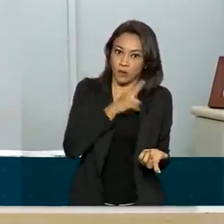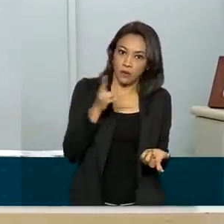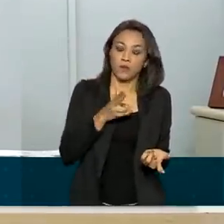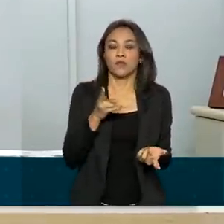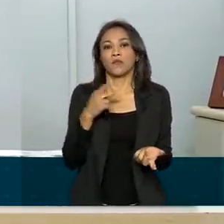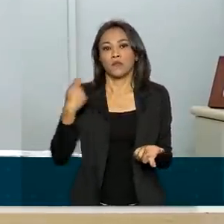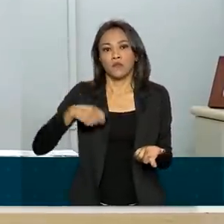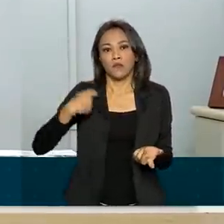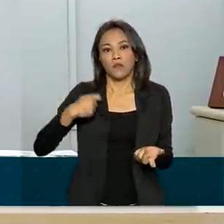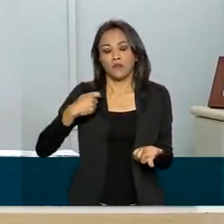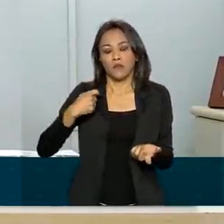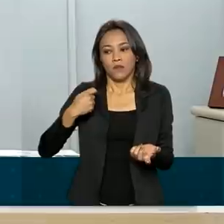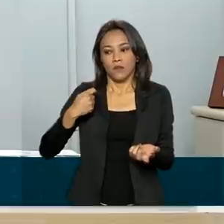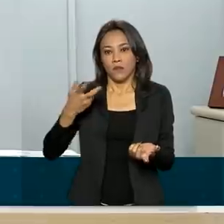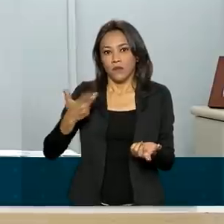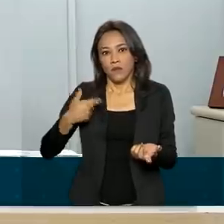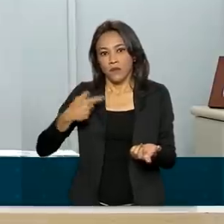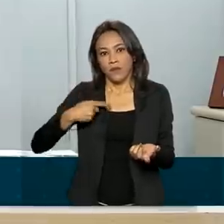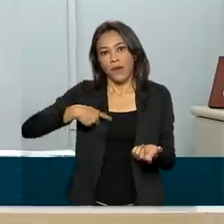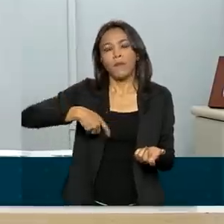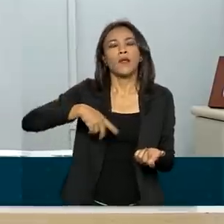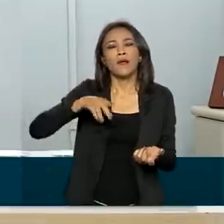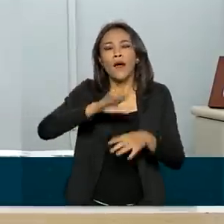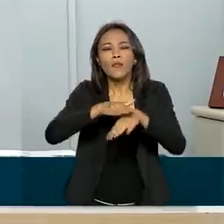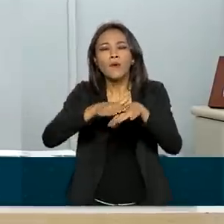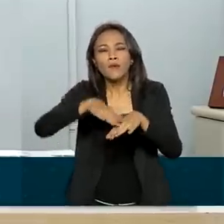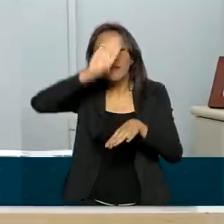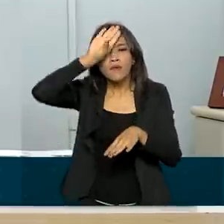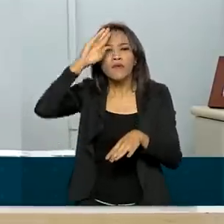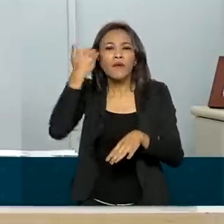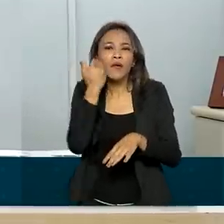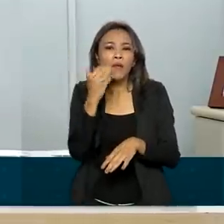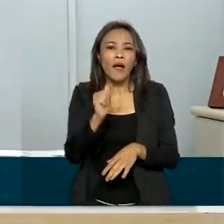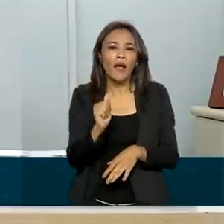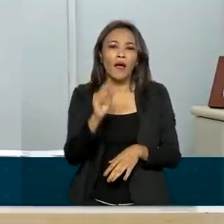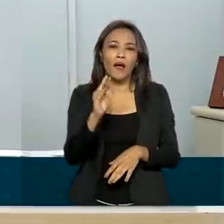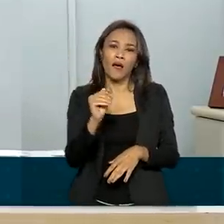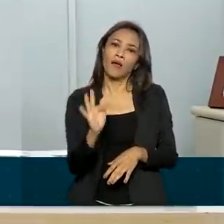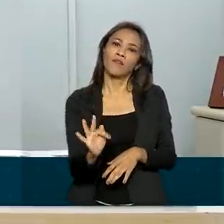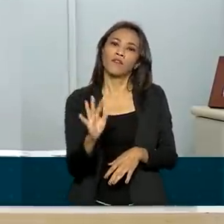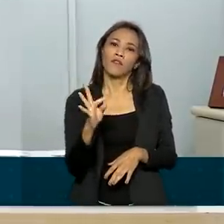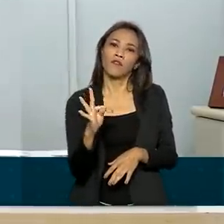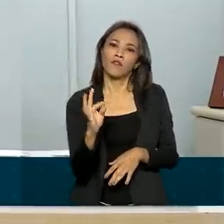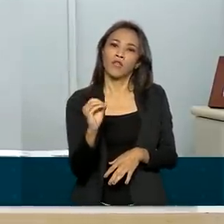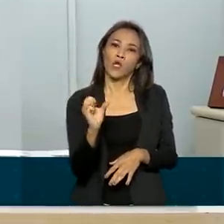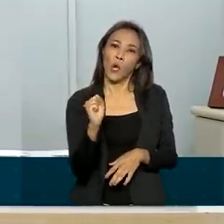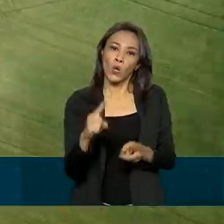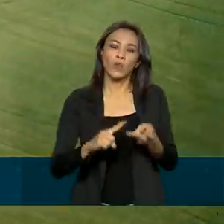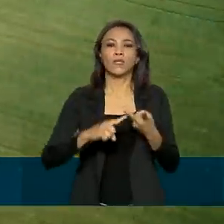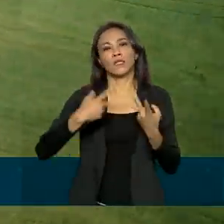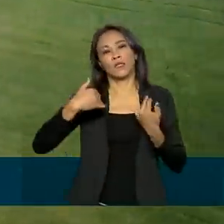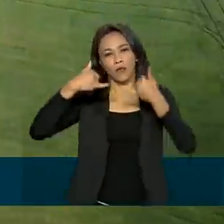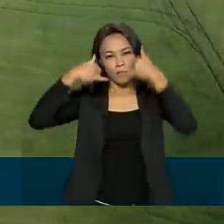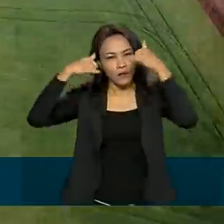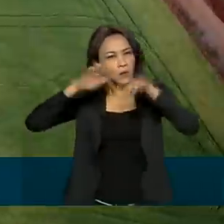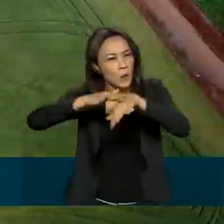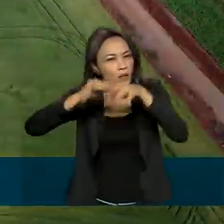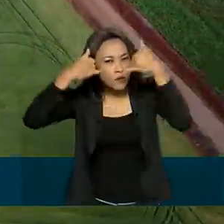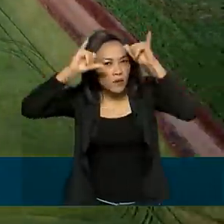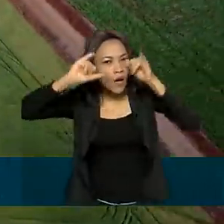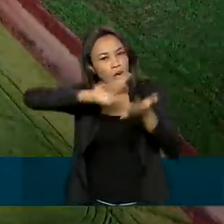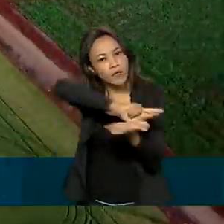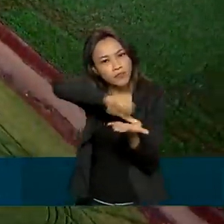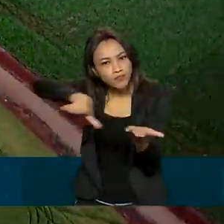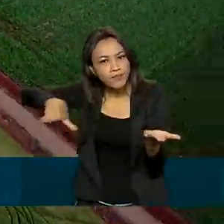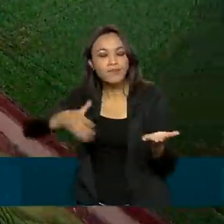suspeitas de febre aftosa, suspeitas de casos de vaca louca, peça suína. O Ministério agora